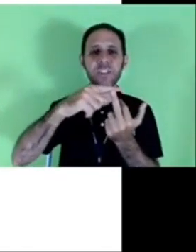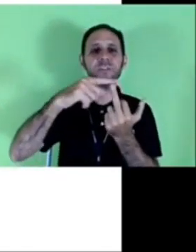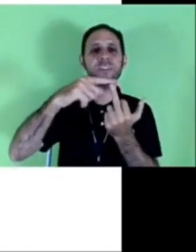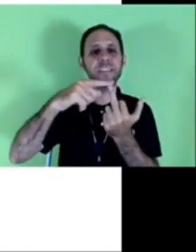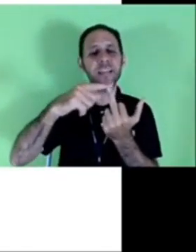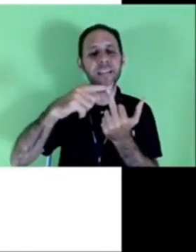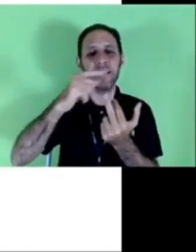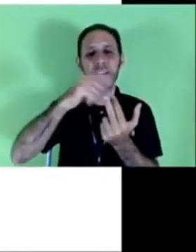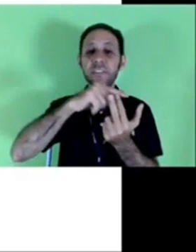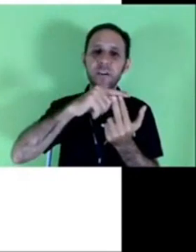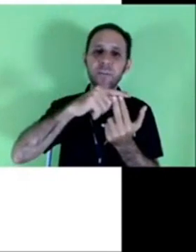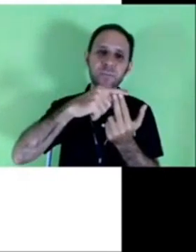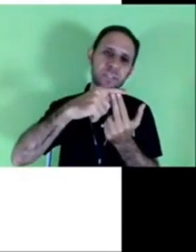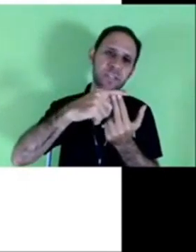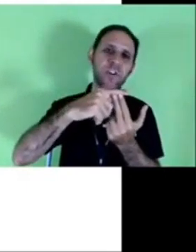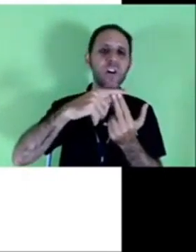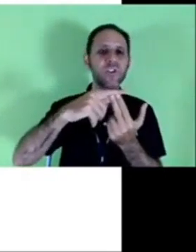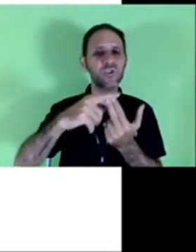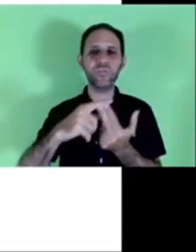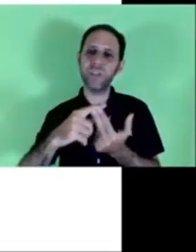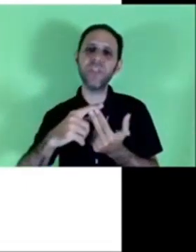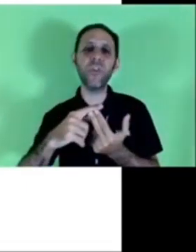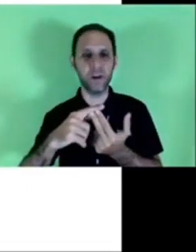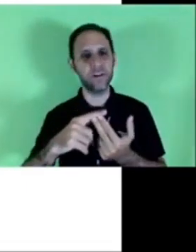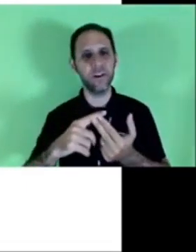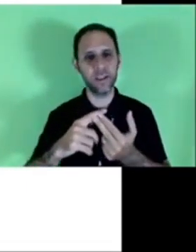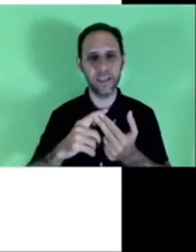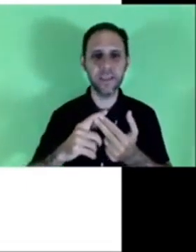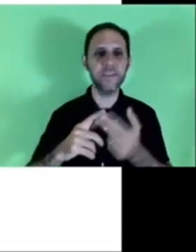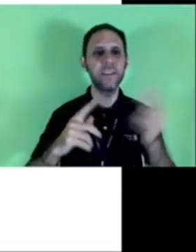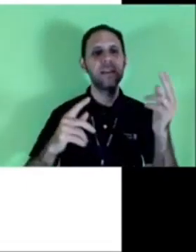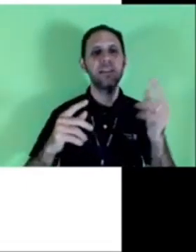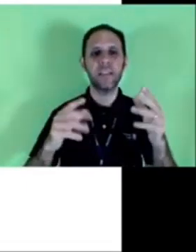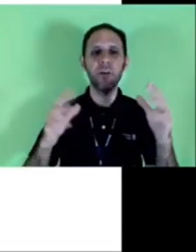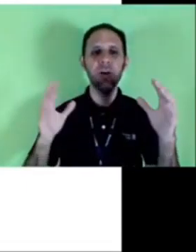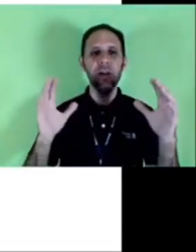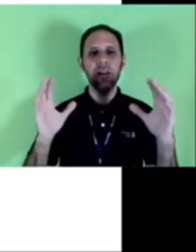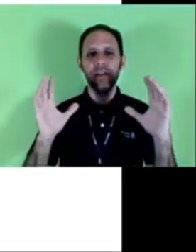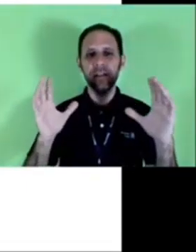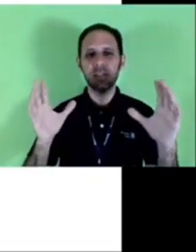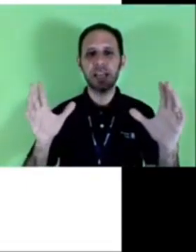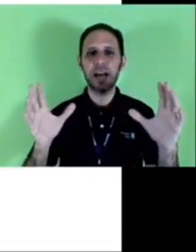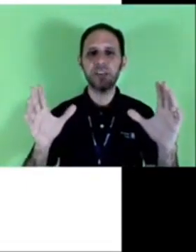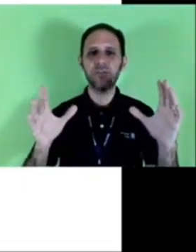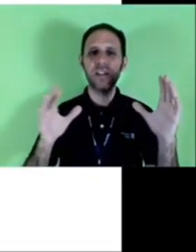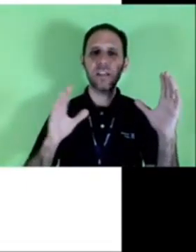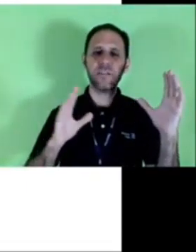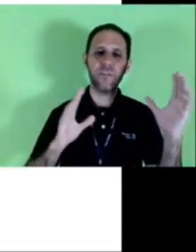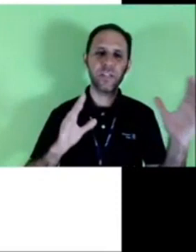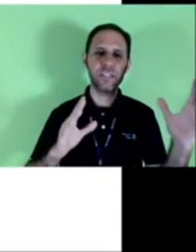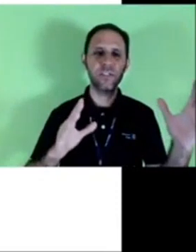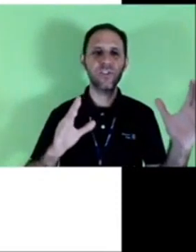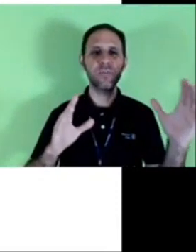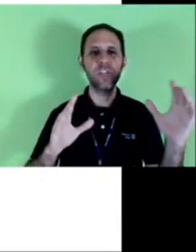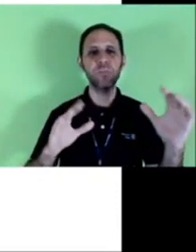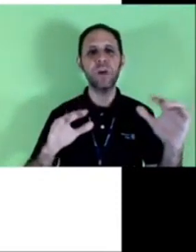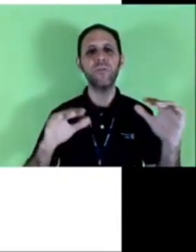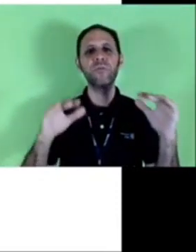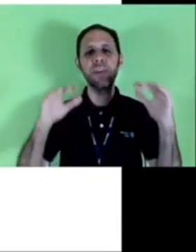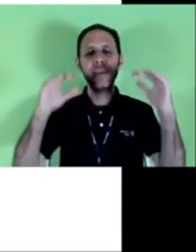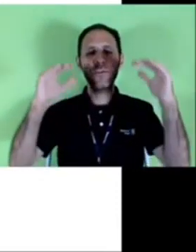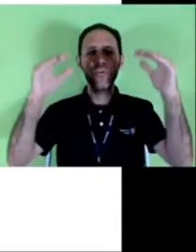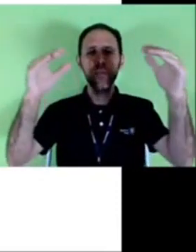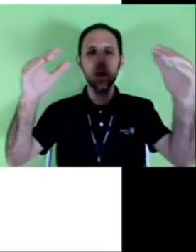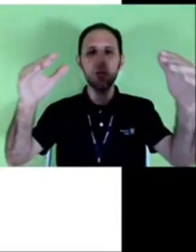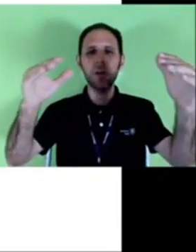está doente então o que está atendendo está numa posição superior ok? então nesse caso ele é fornecido somente